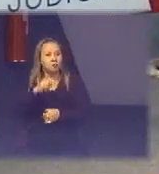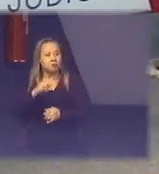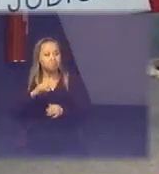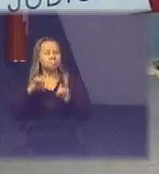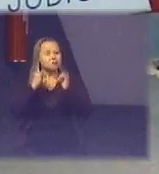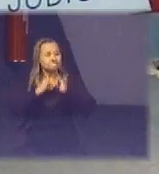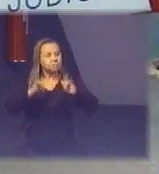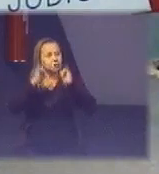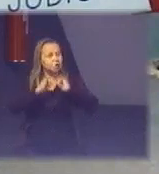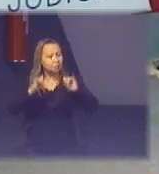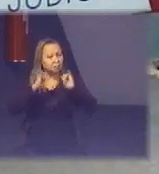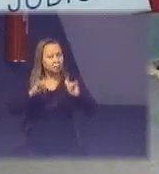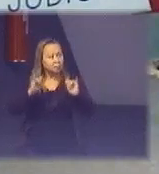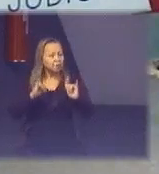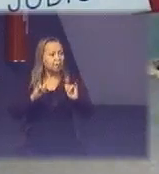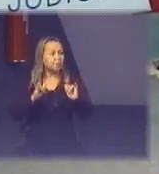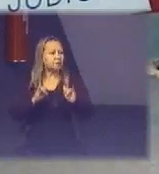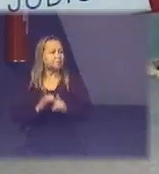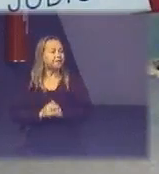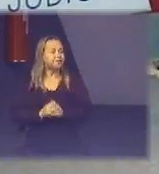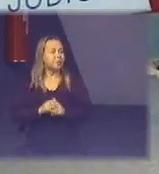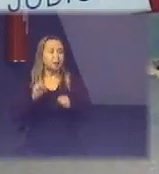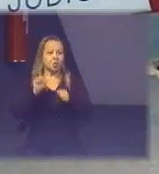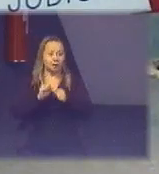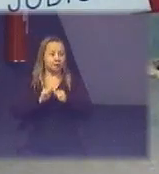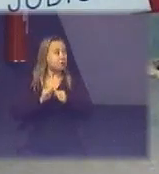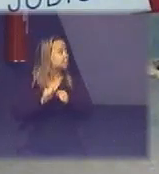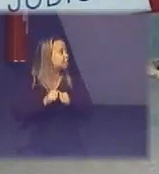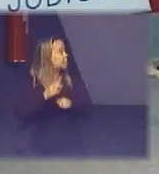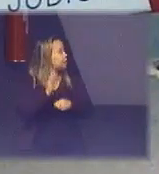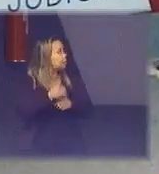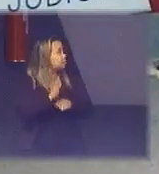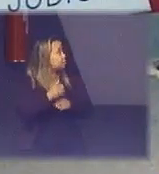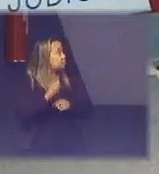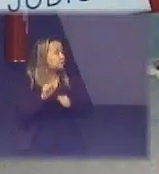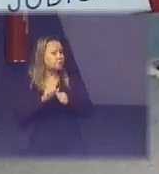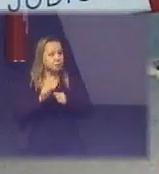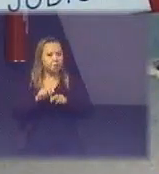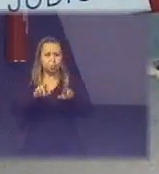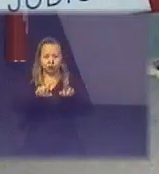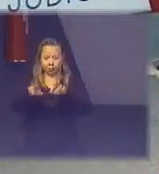gerenciam pode passar fizemos o georreferenciamento dessas informações